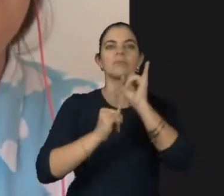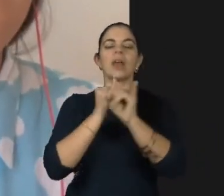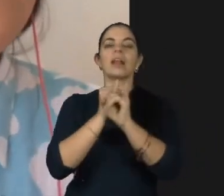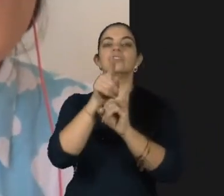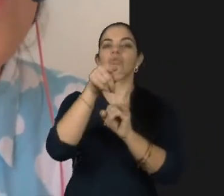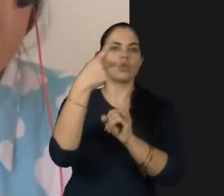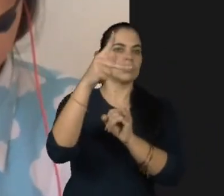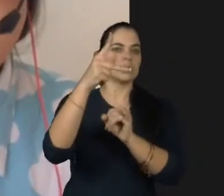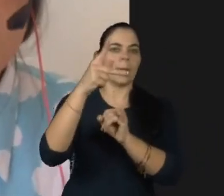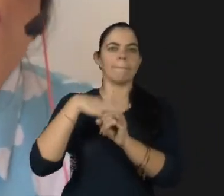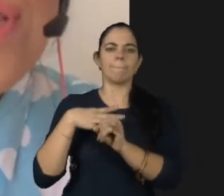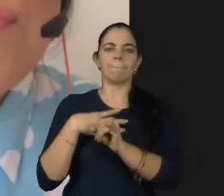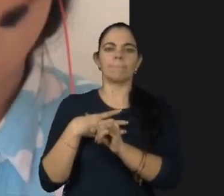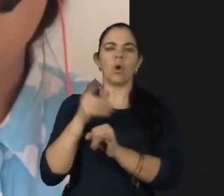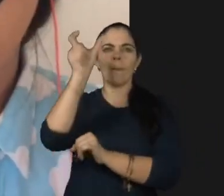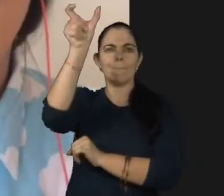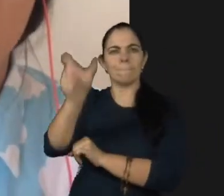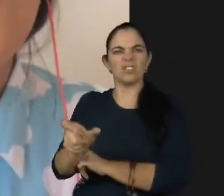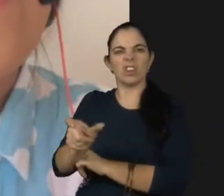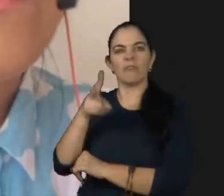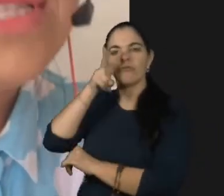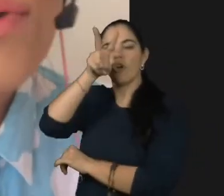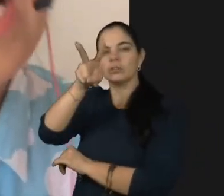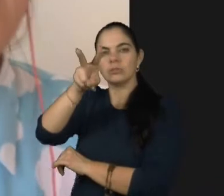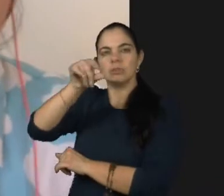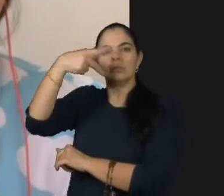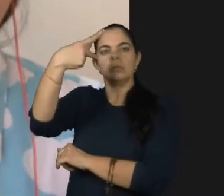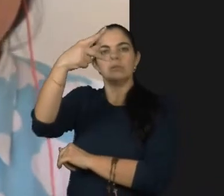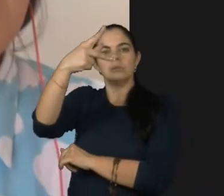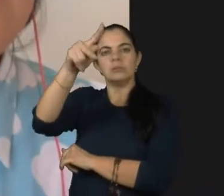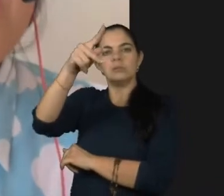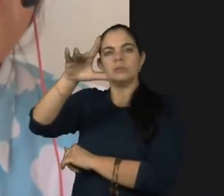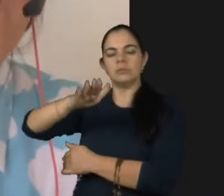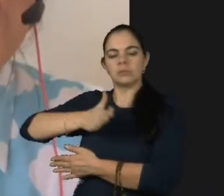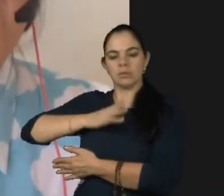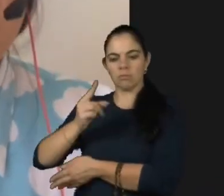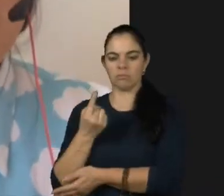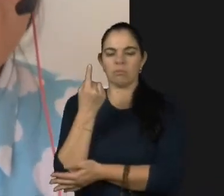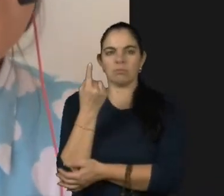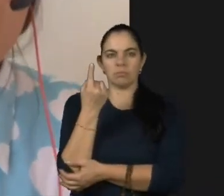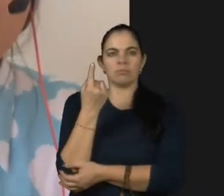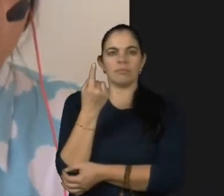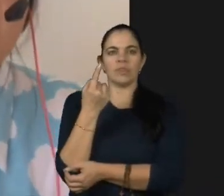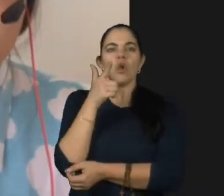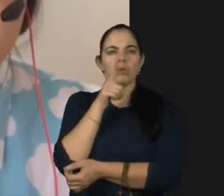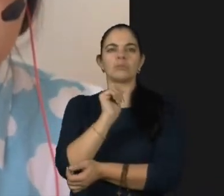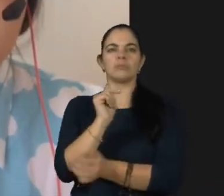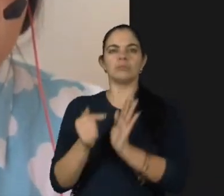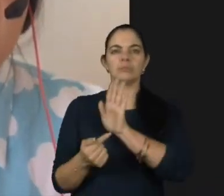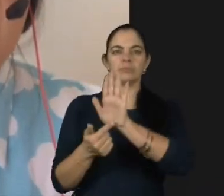livre de qualquer tabu que bota, que coloque com você, consegue se tornar na internet, mostrando para as pessoas que você consegue